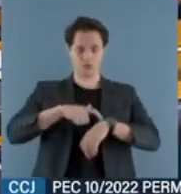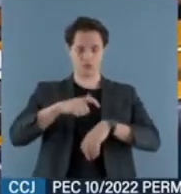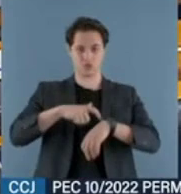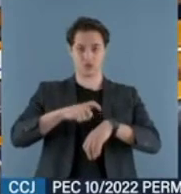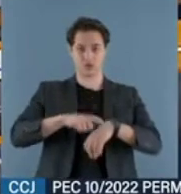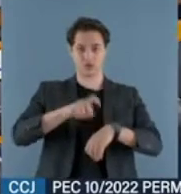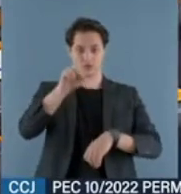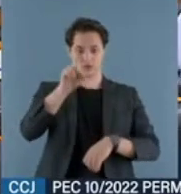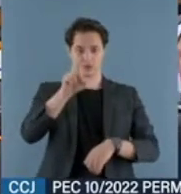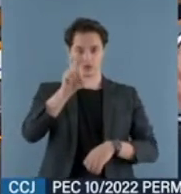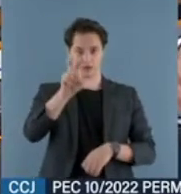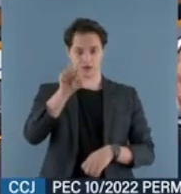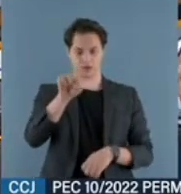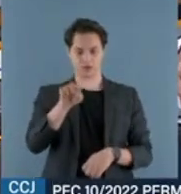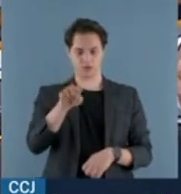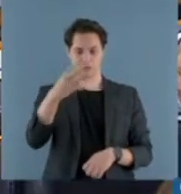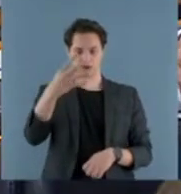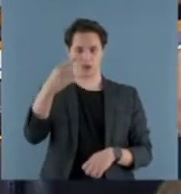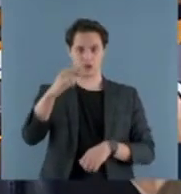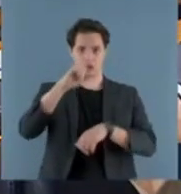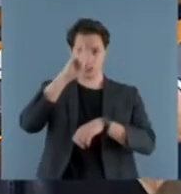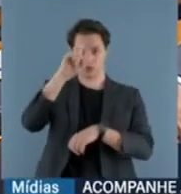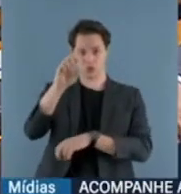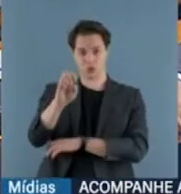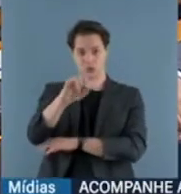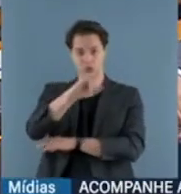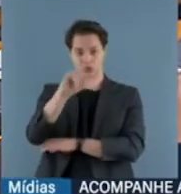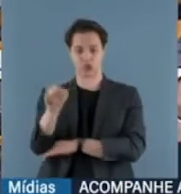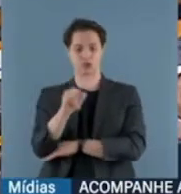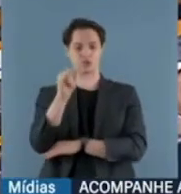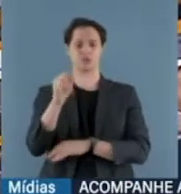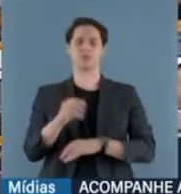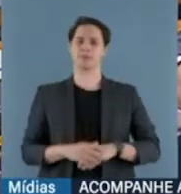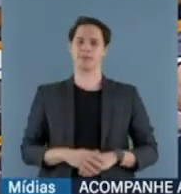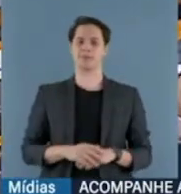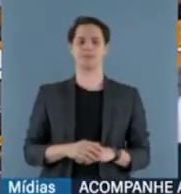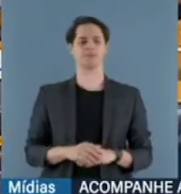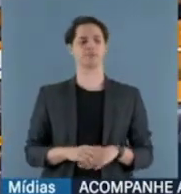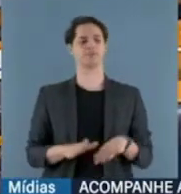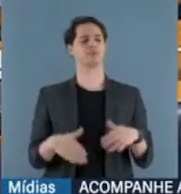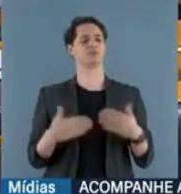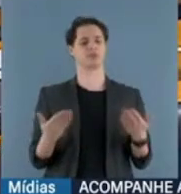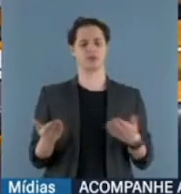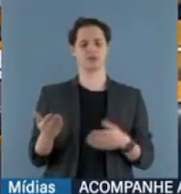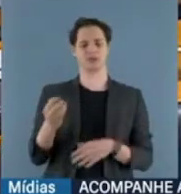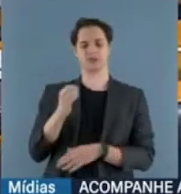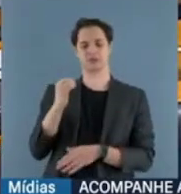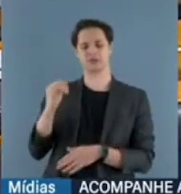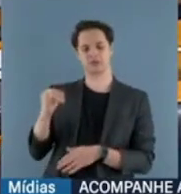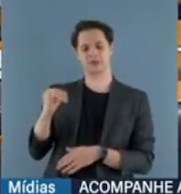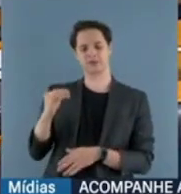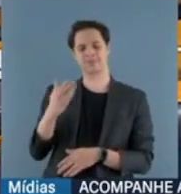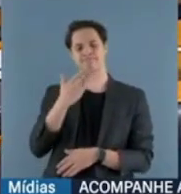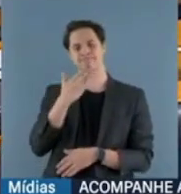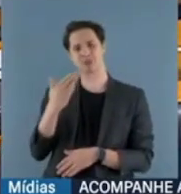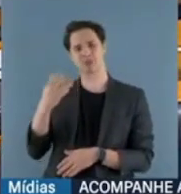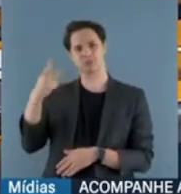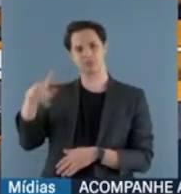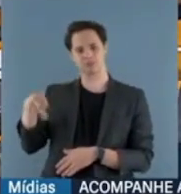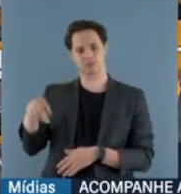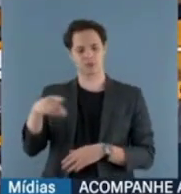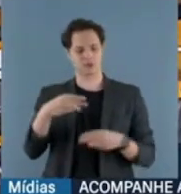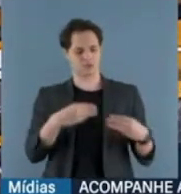do dia 8 de janeiro. Se o pedido do Ministério da